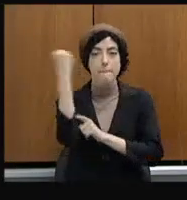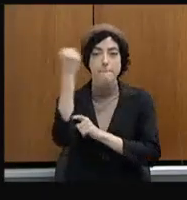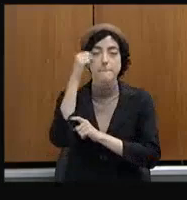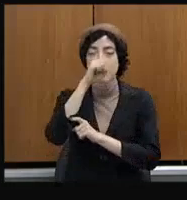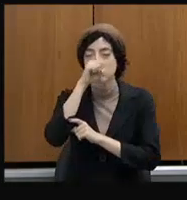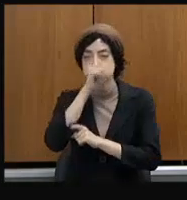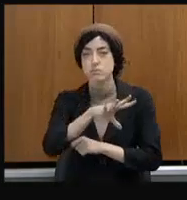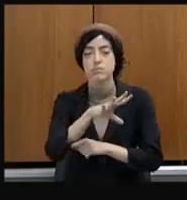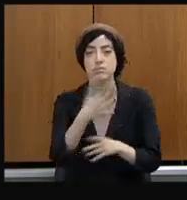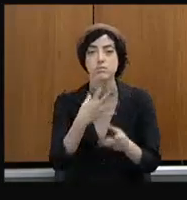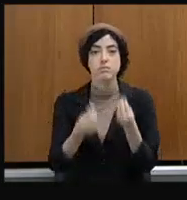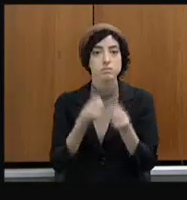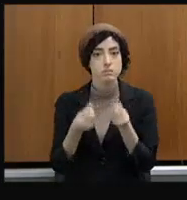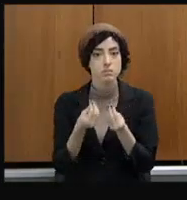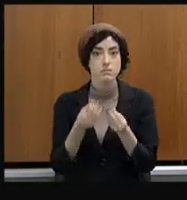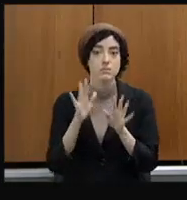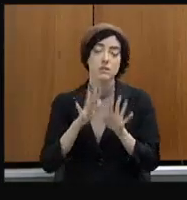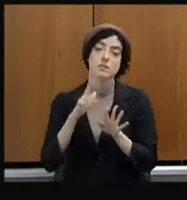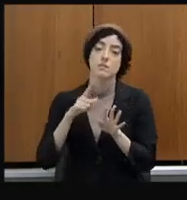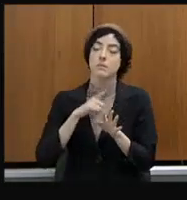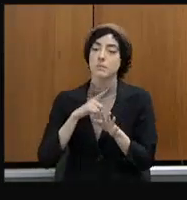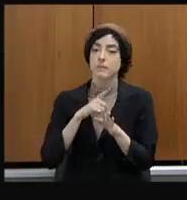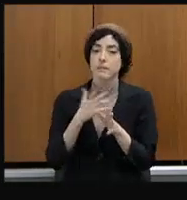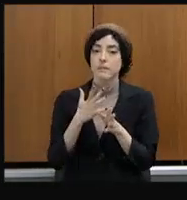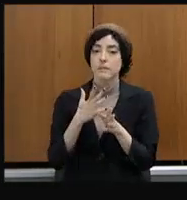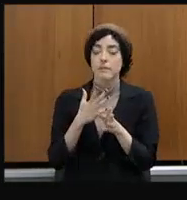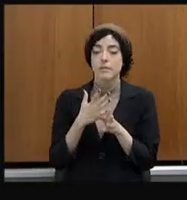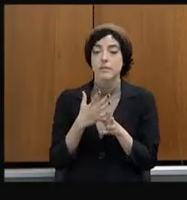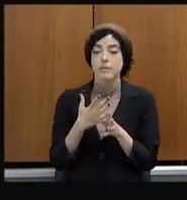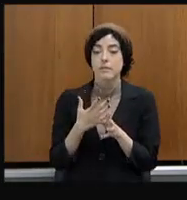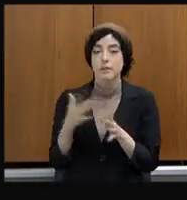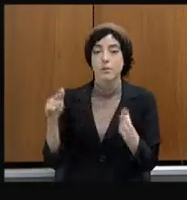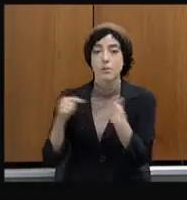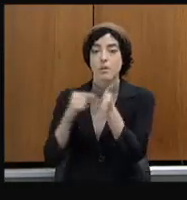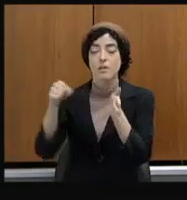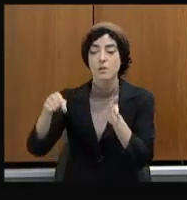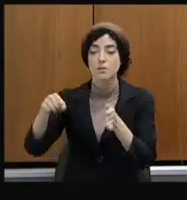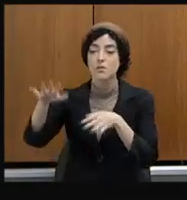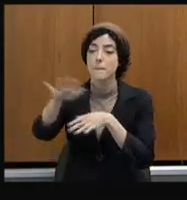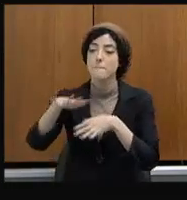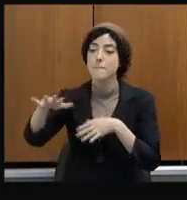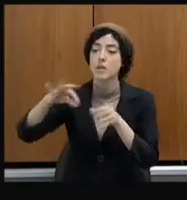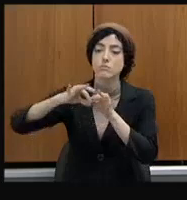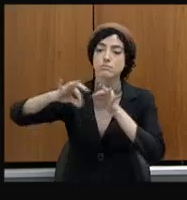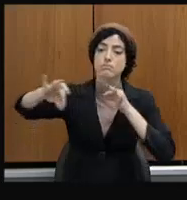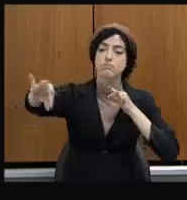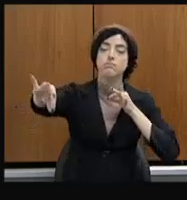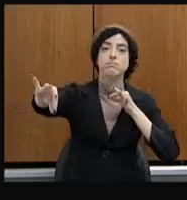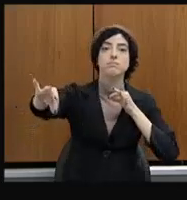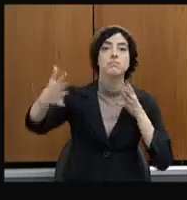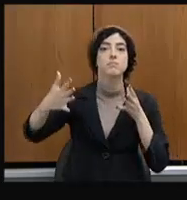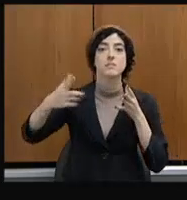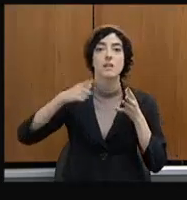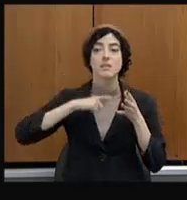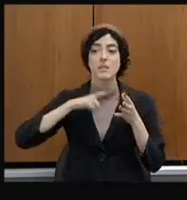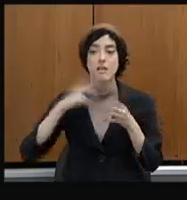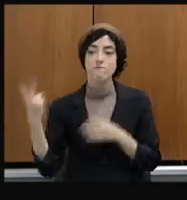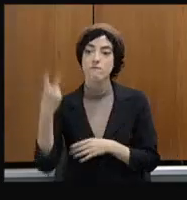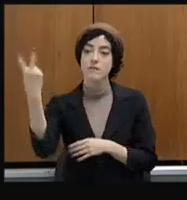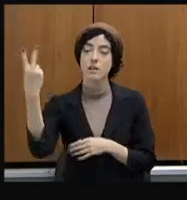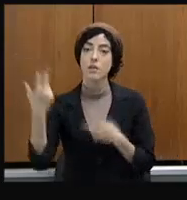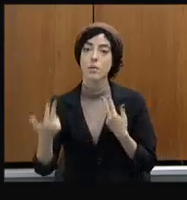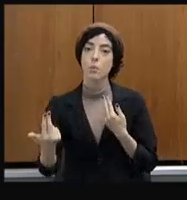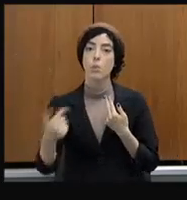que mora lá no bairro distante, ele tem o mesmo valor de um proprietário de um carro aqui do centro da cidade. Então,